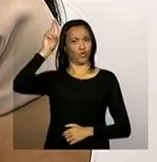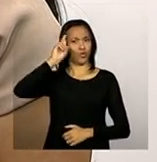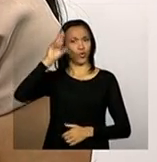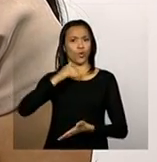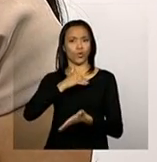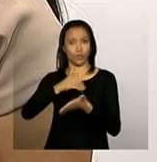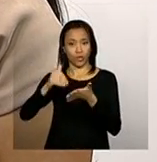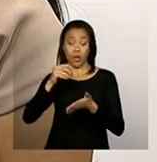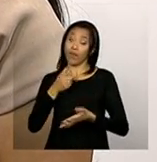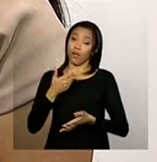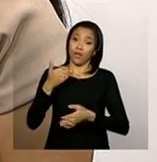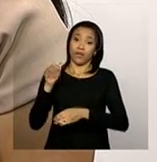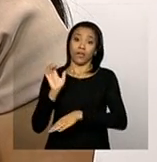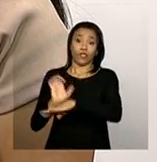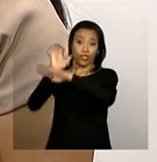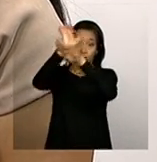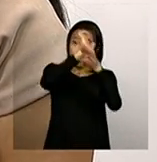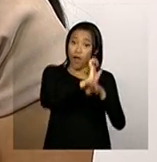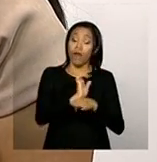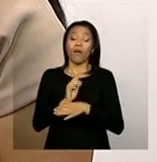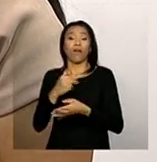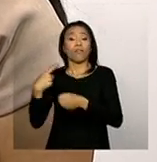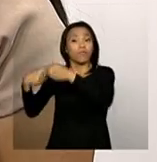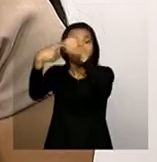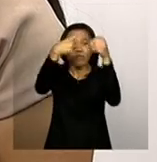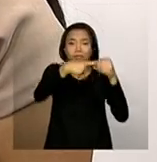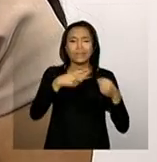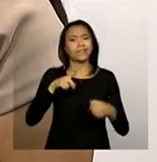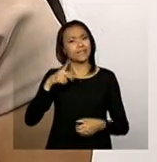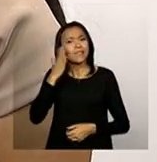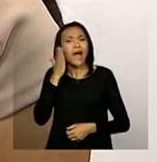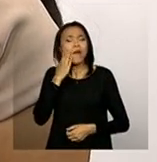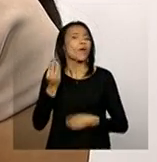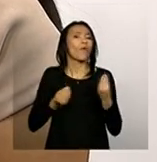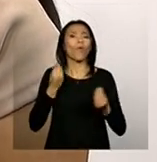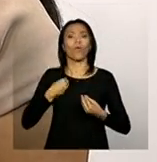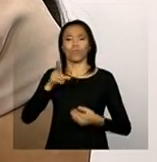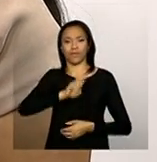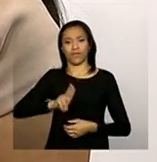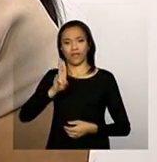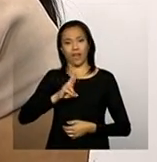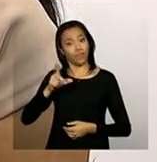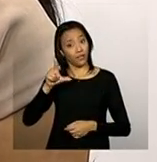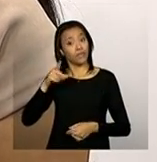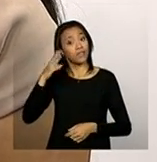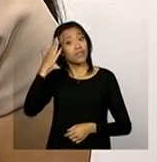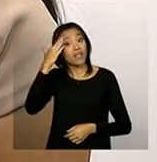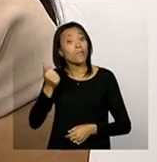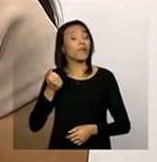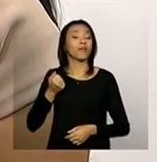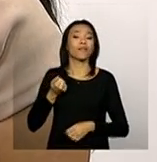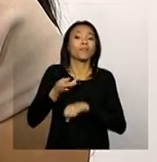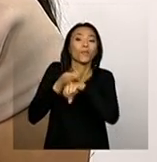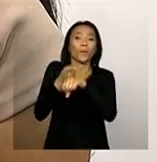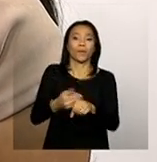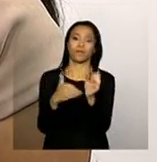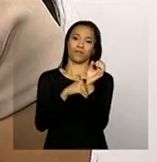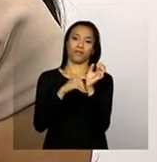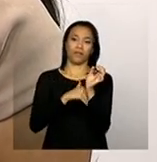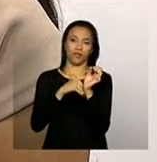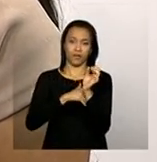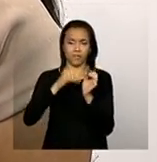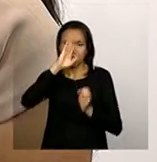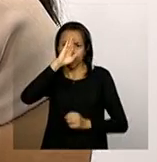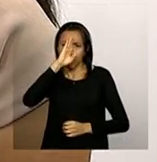ele tenha esse procedimento, essa proatividade de procurar a senha. preferencialmente,